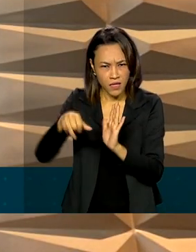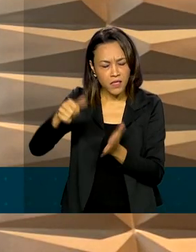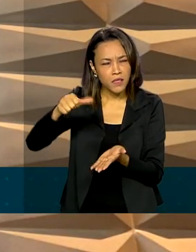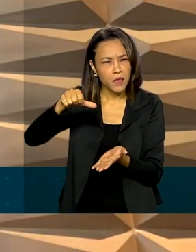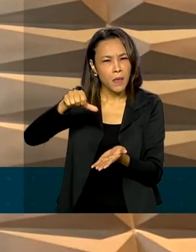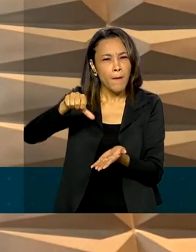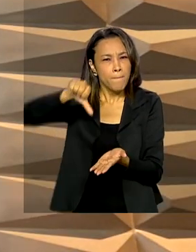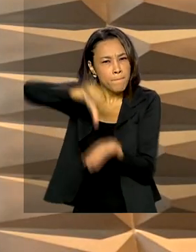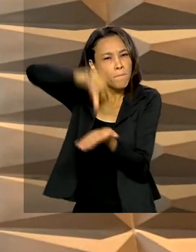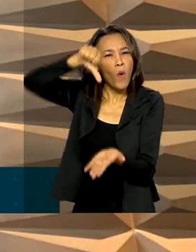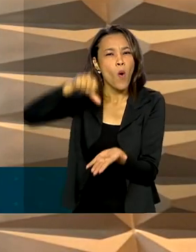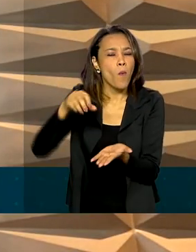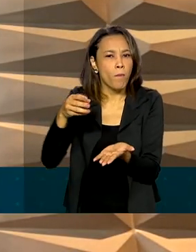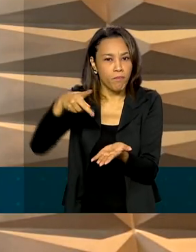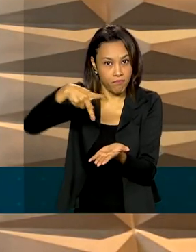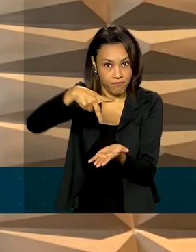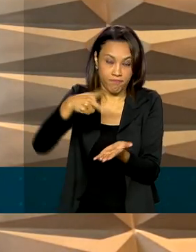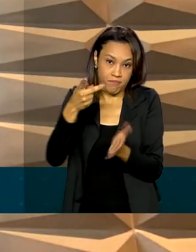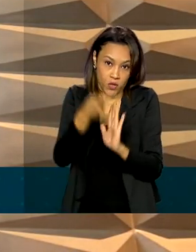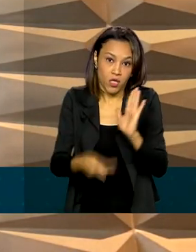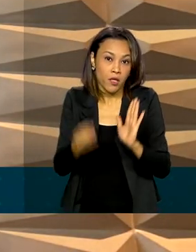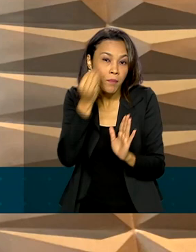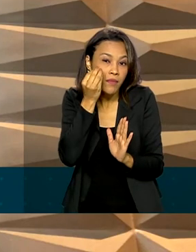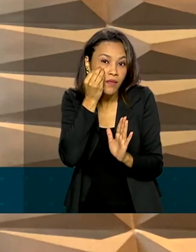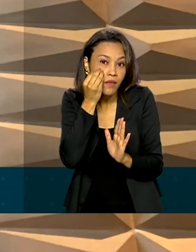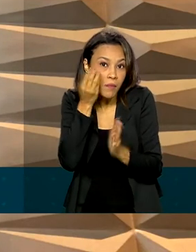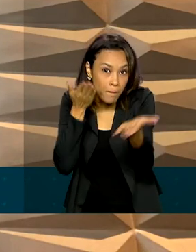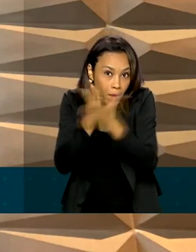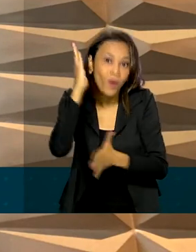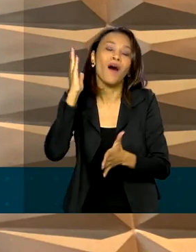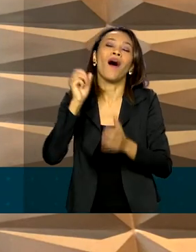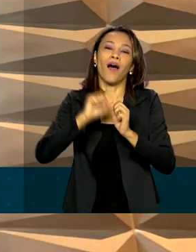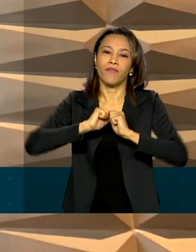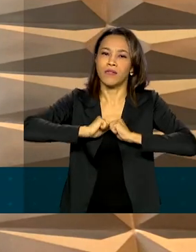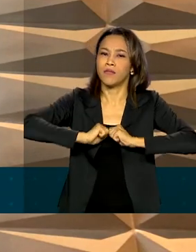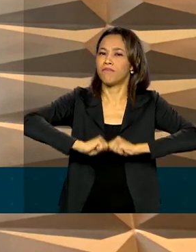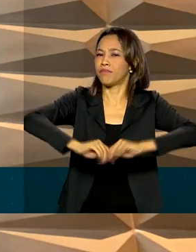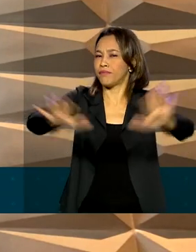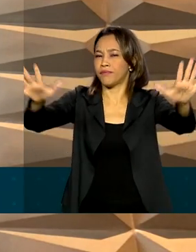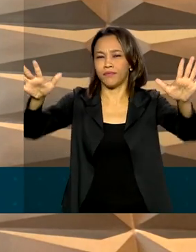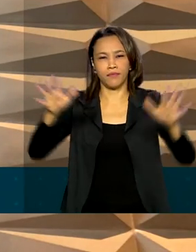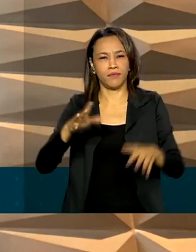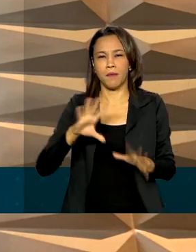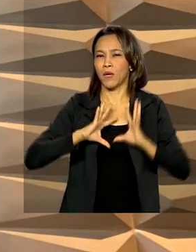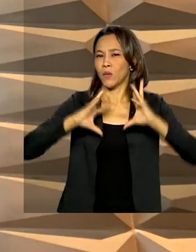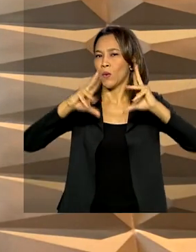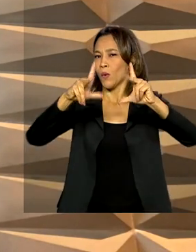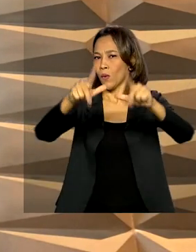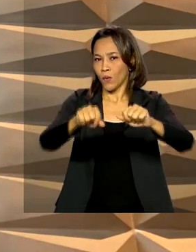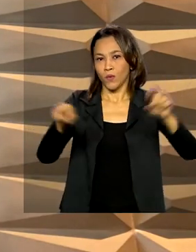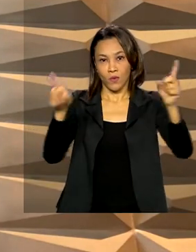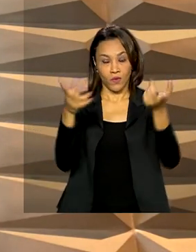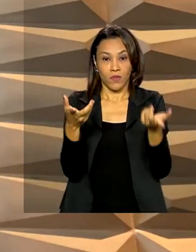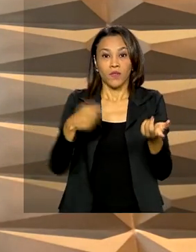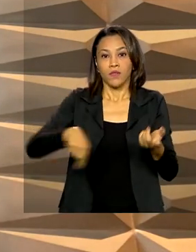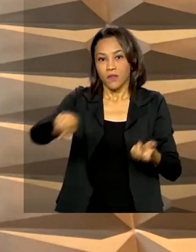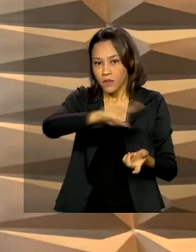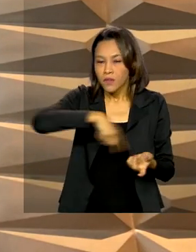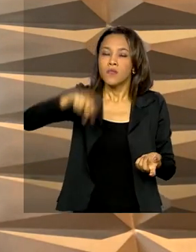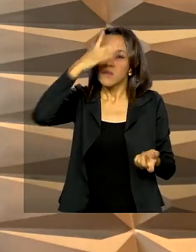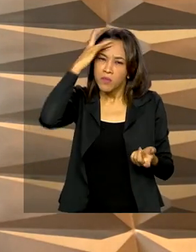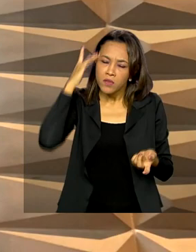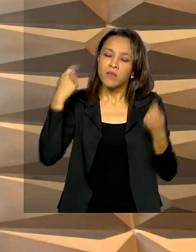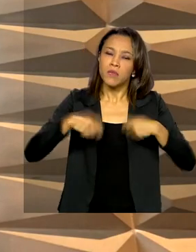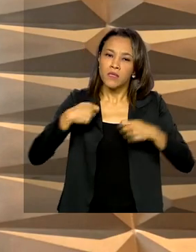for finalizado, ele será estendido para toda a administração pública federal, para todos os servidores que se enquadram e precisam fazer